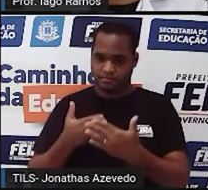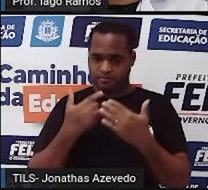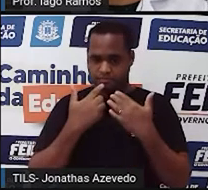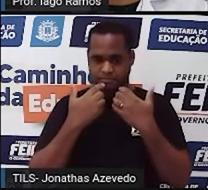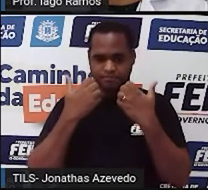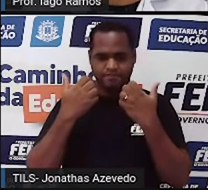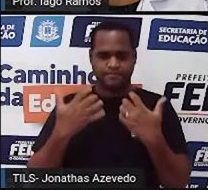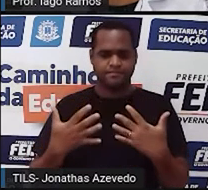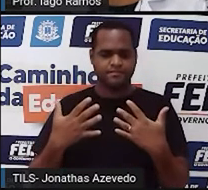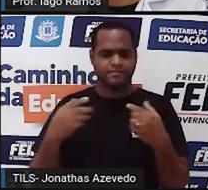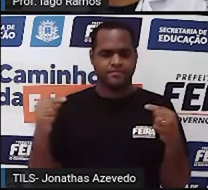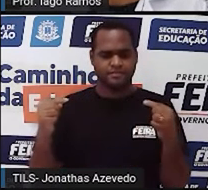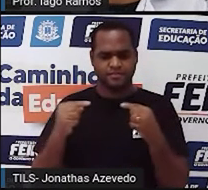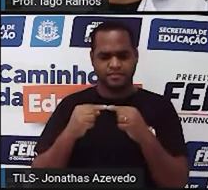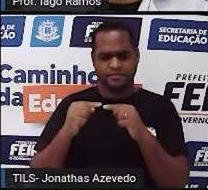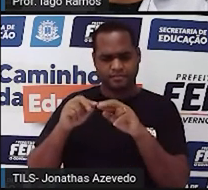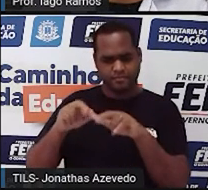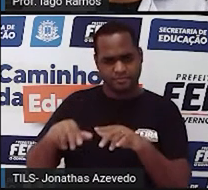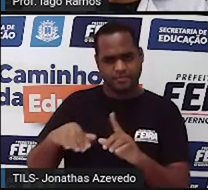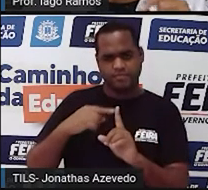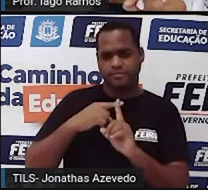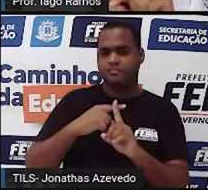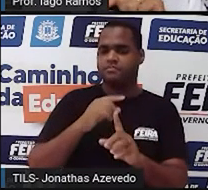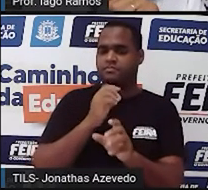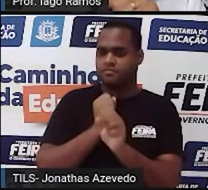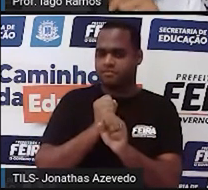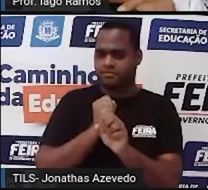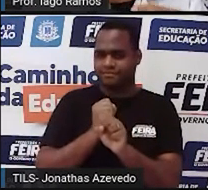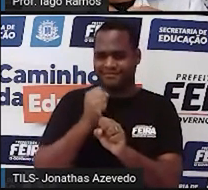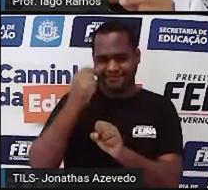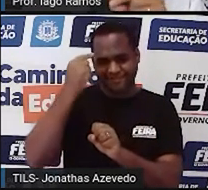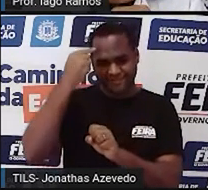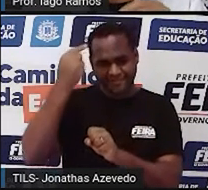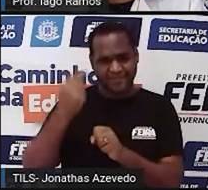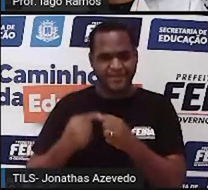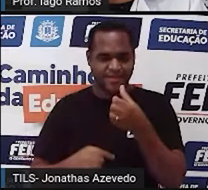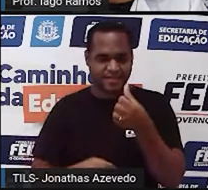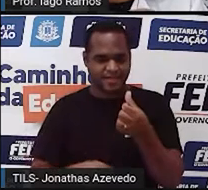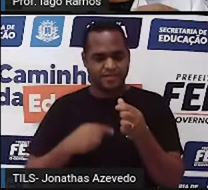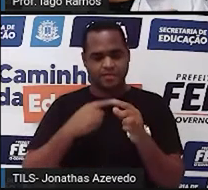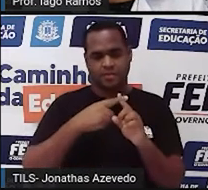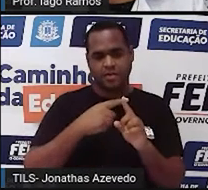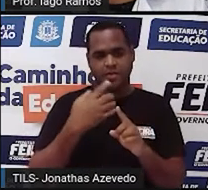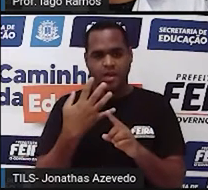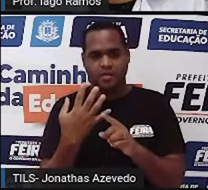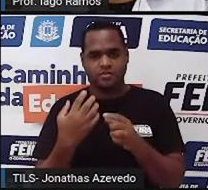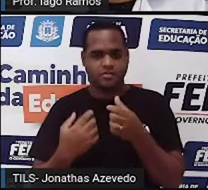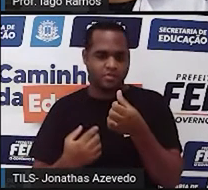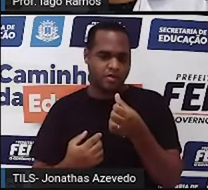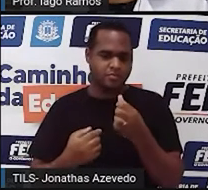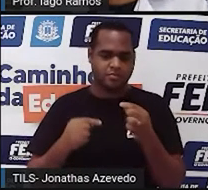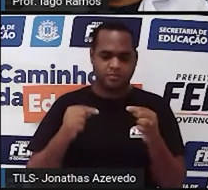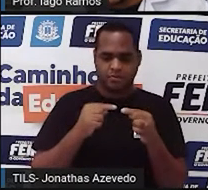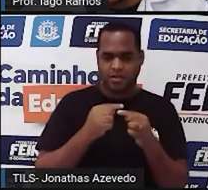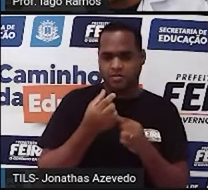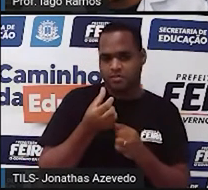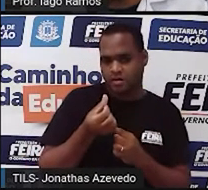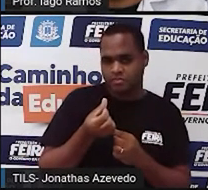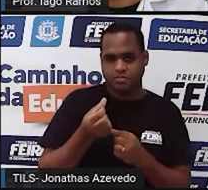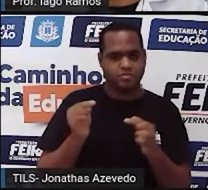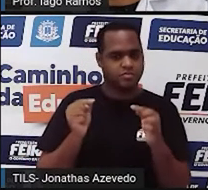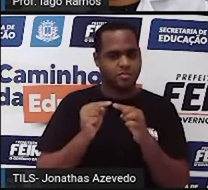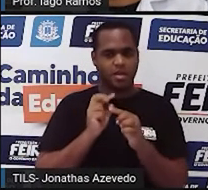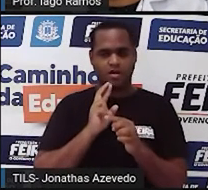No caso ali da adição, quando a gente troca os números na continha de mais, o resultado não muda.